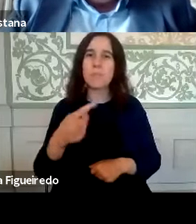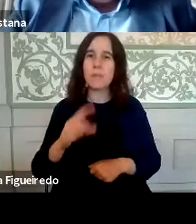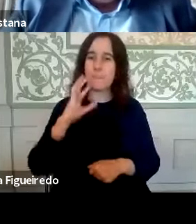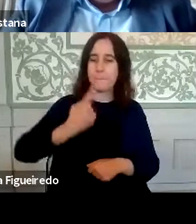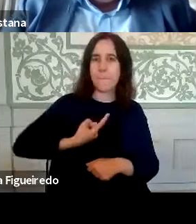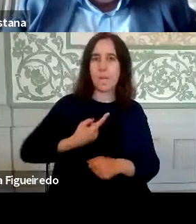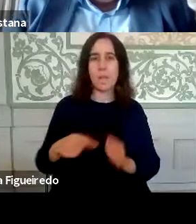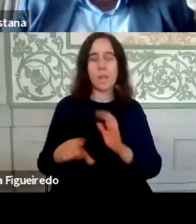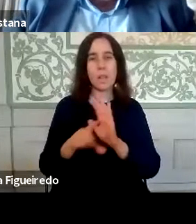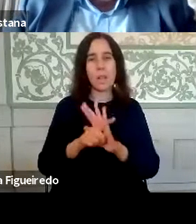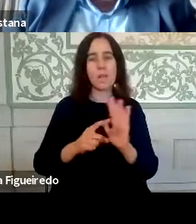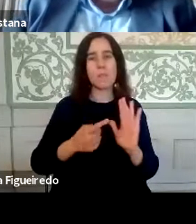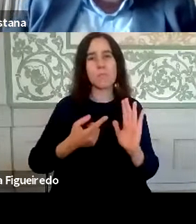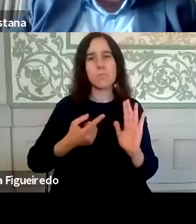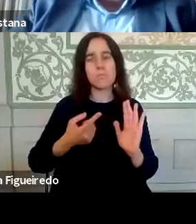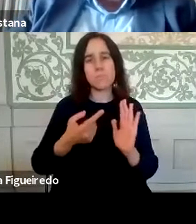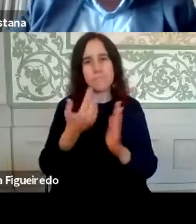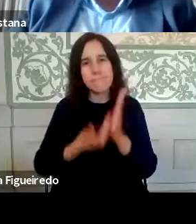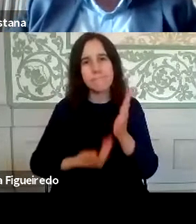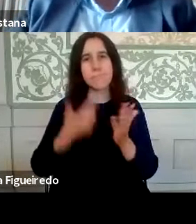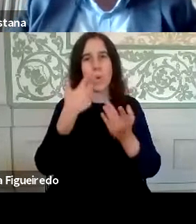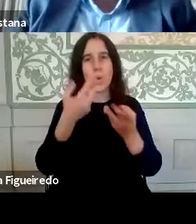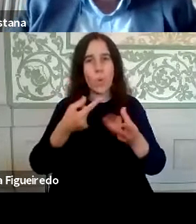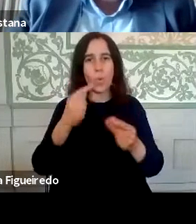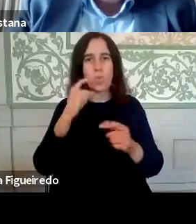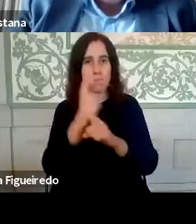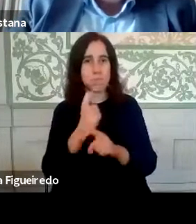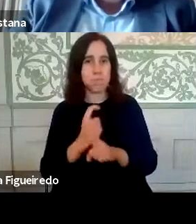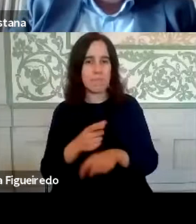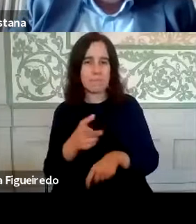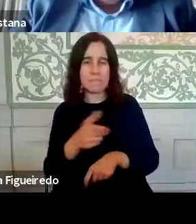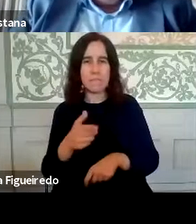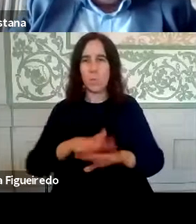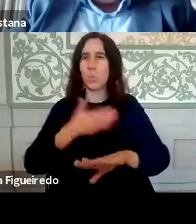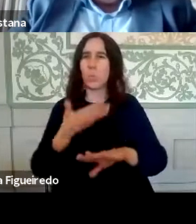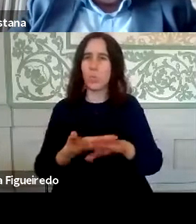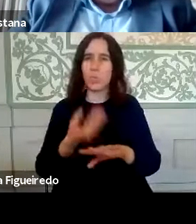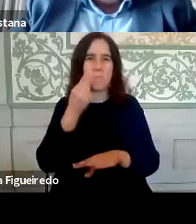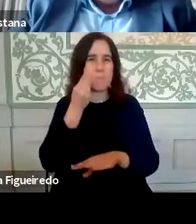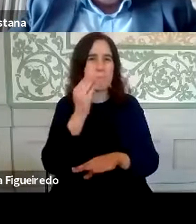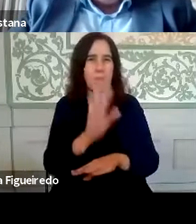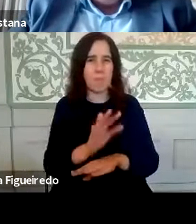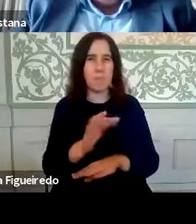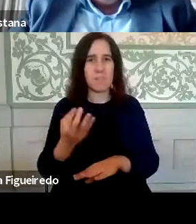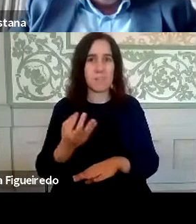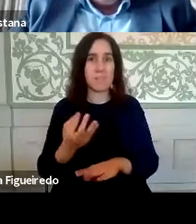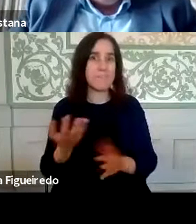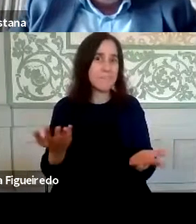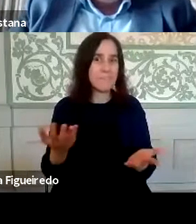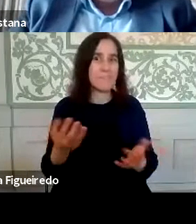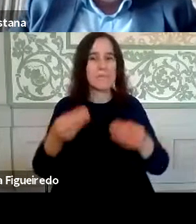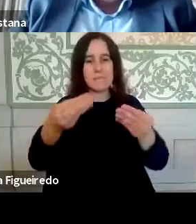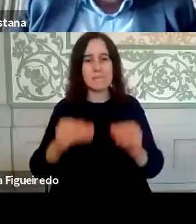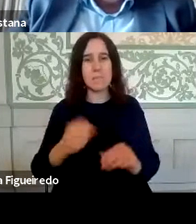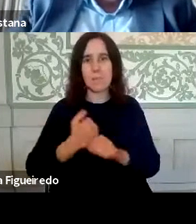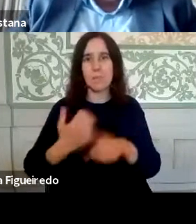legais de reporte e de apresentação de contas. Portanto, é uma altura muito indensa em termos de elaboração de